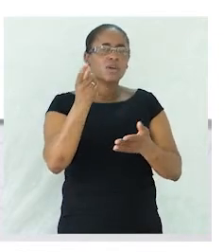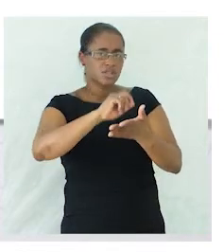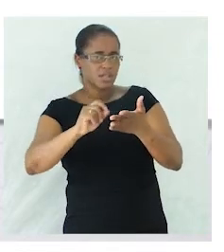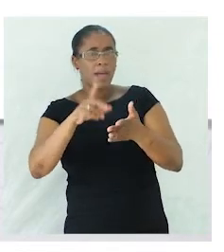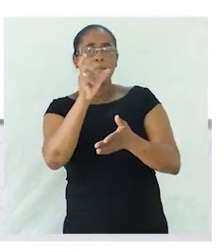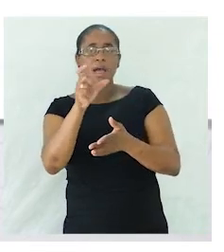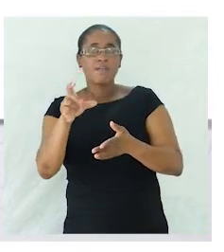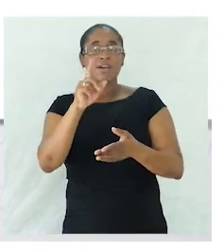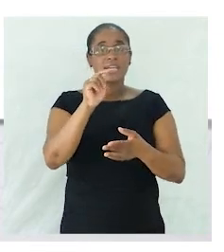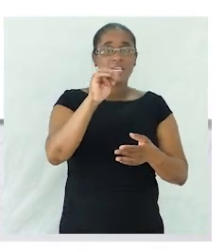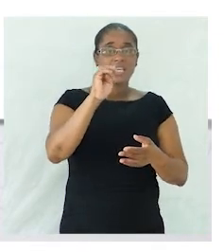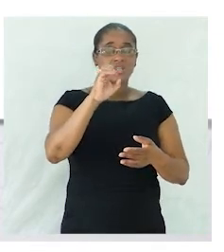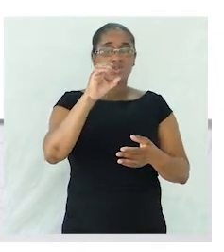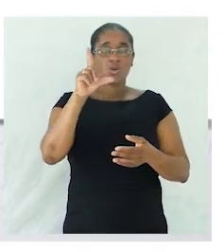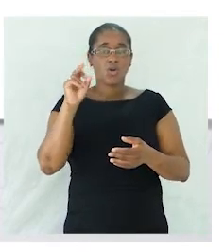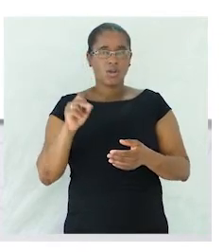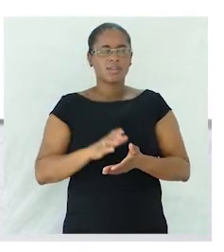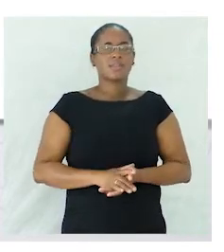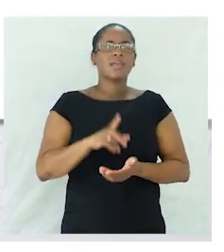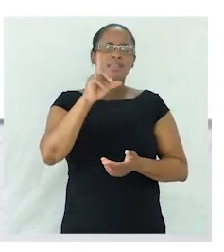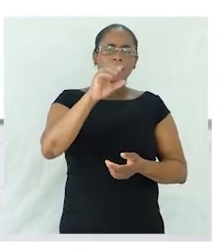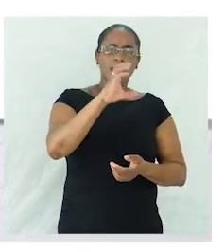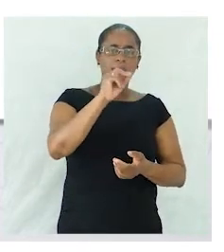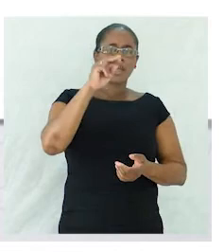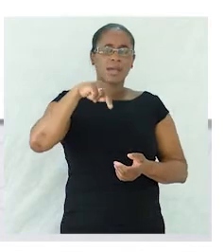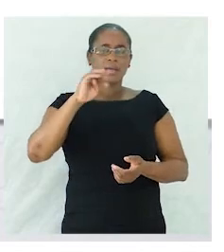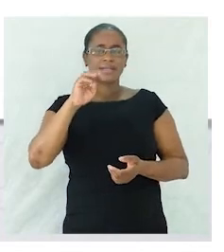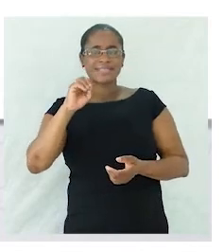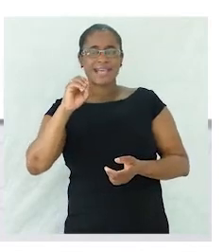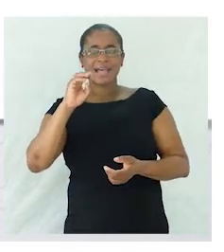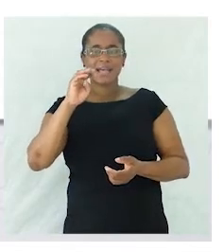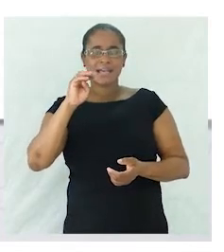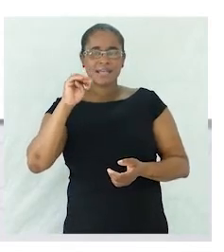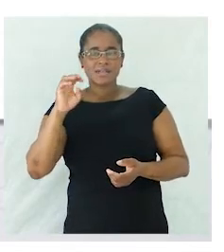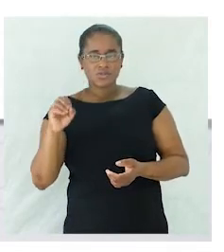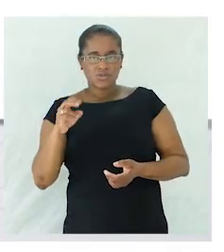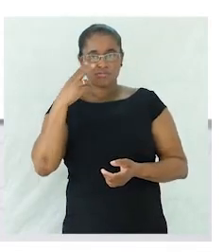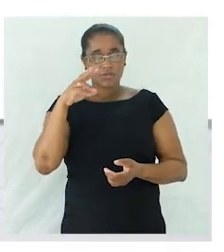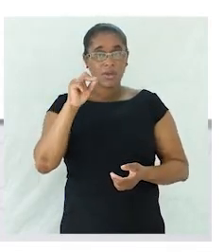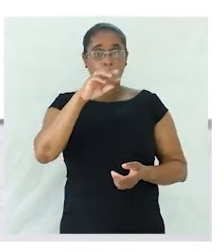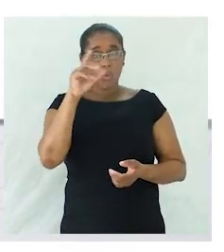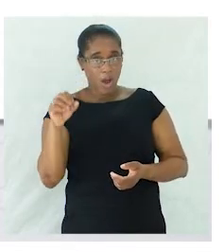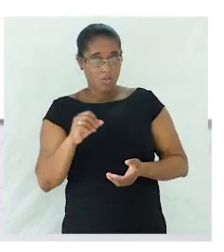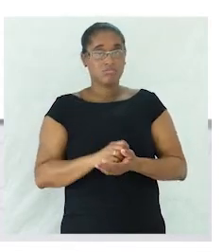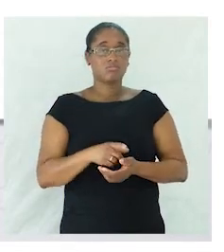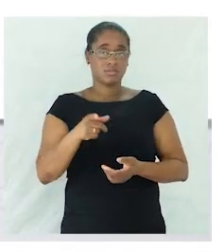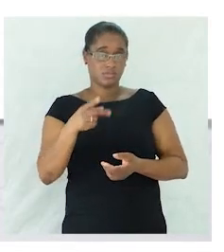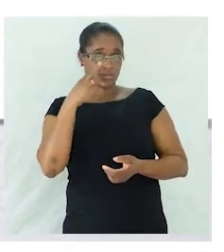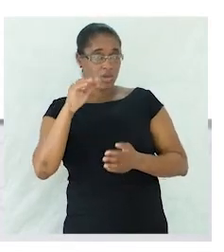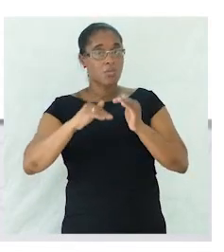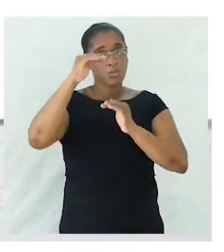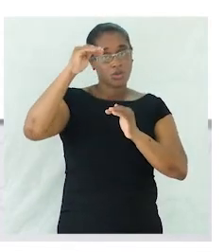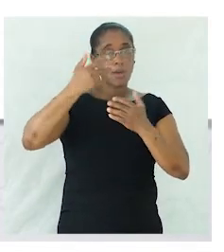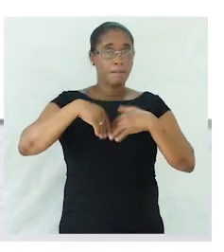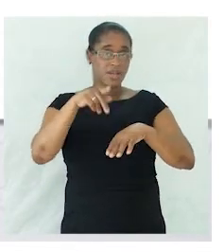cansaço o aço também é considerado um sufixo para mostrar o grau aumentativo de substantivos mas aqui já faz